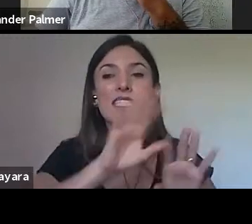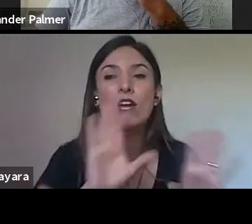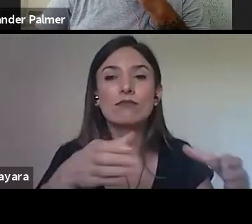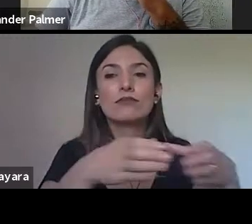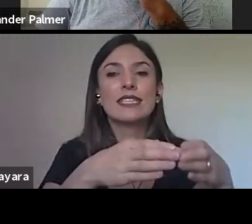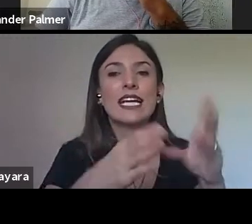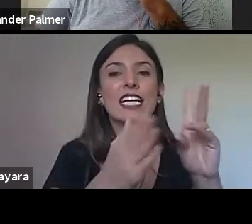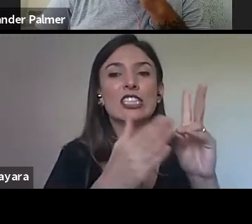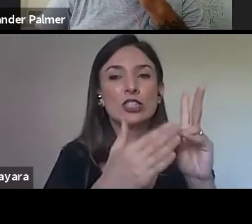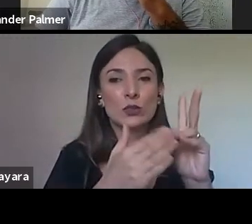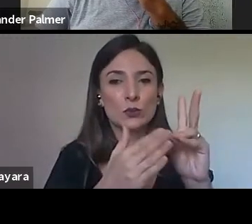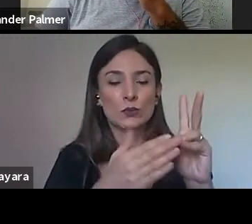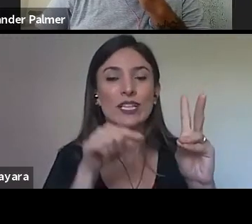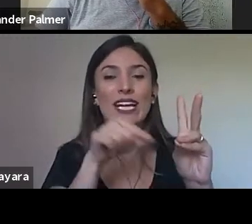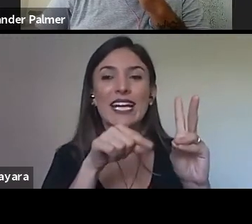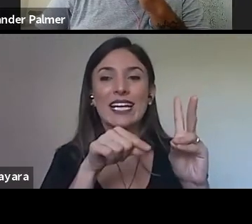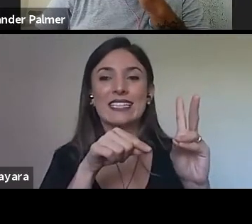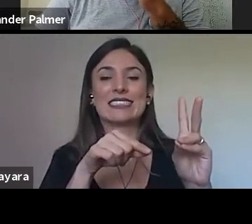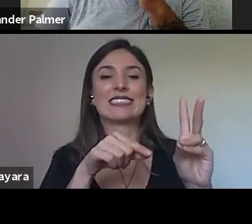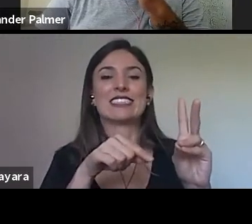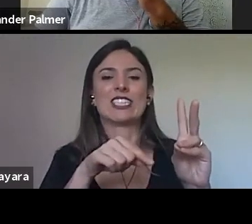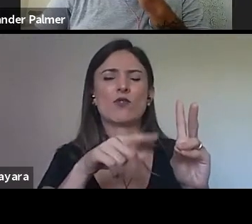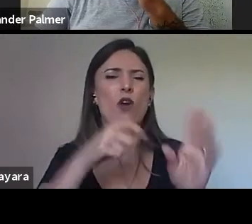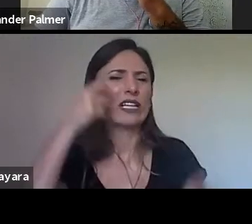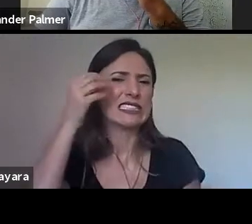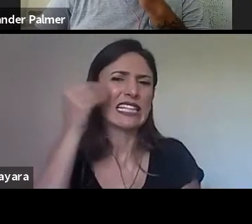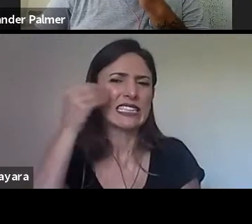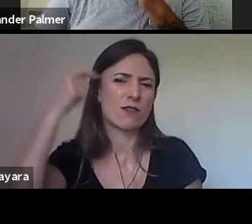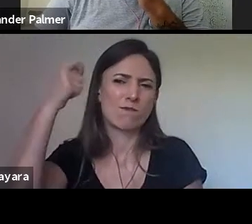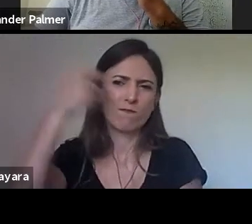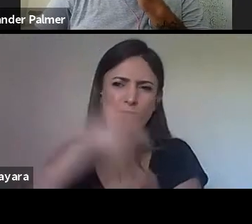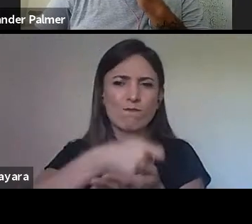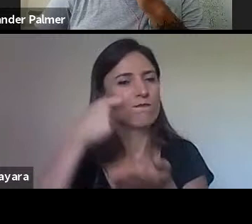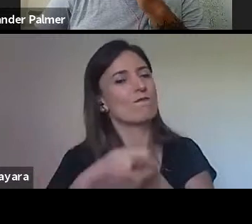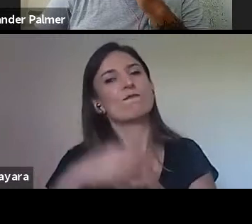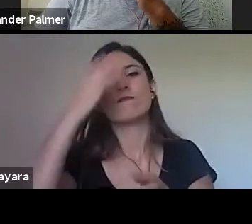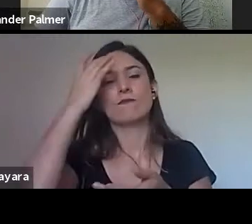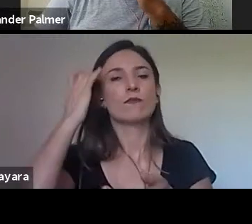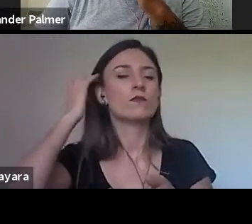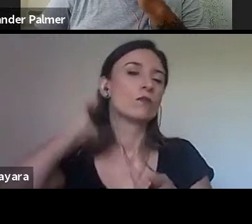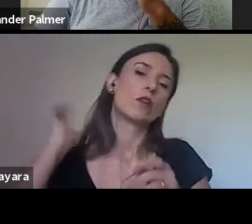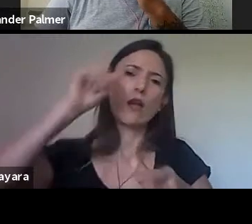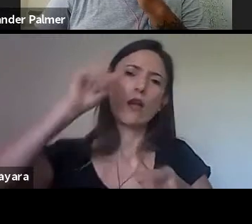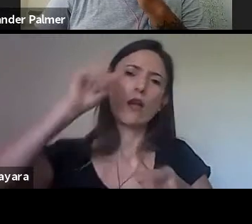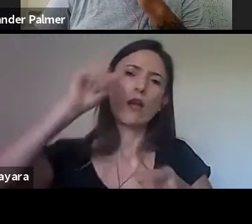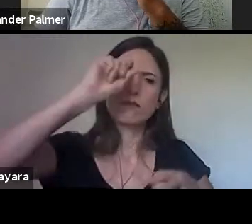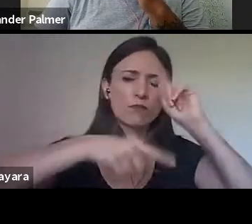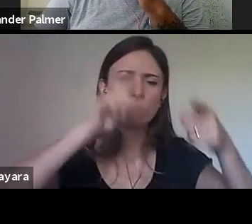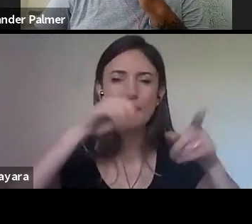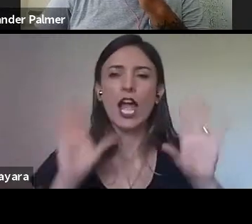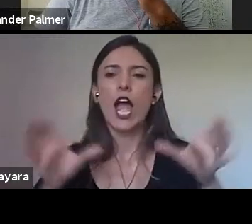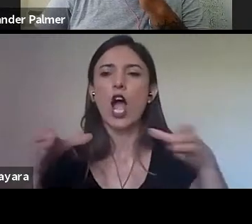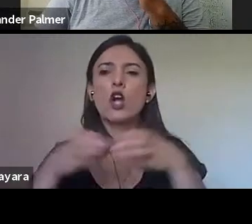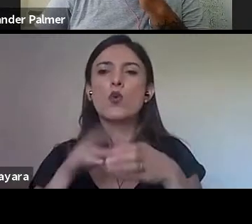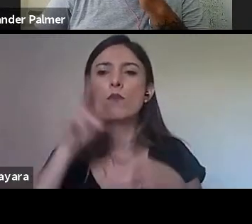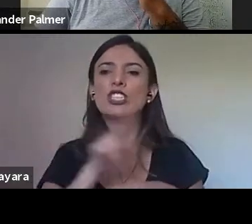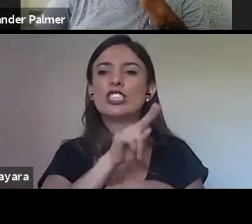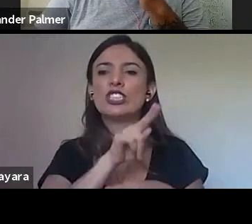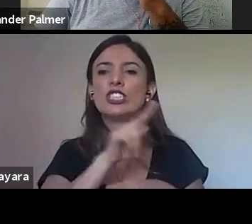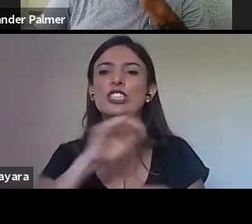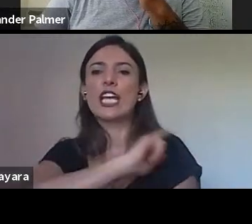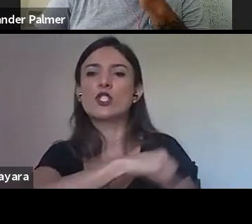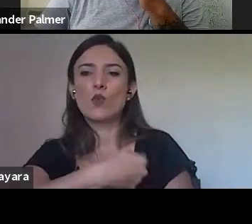institui todo um domínio sobre eles por parte não só de jesuítas, que acho que é uma outra questão que a gente tem que pensar,